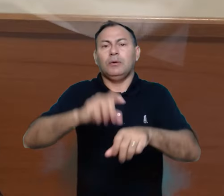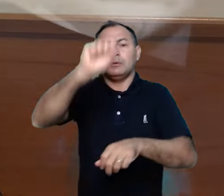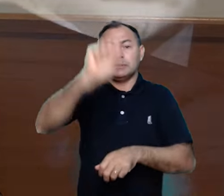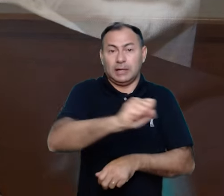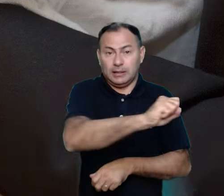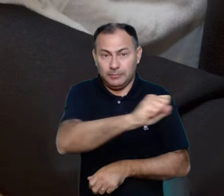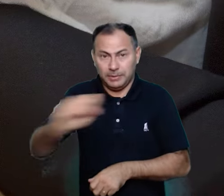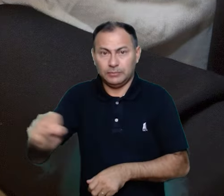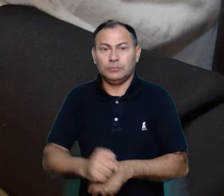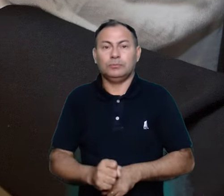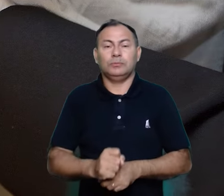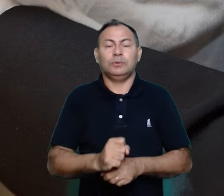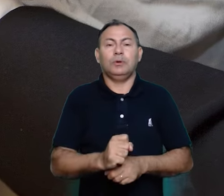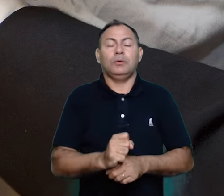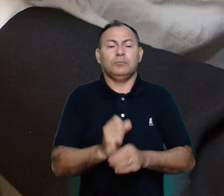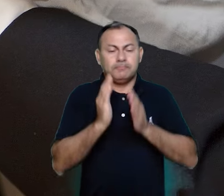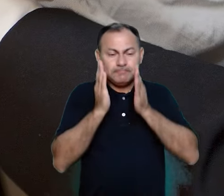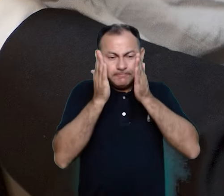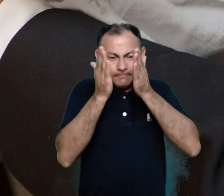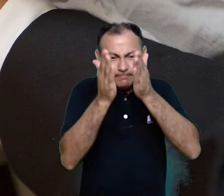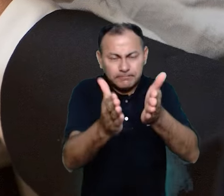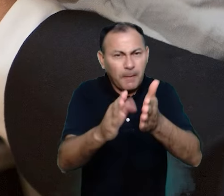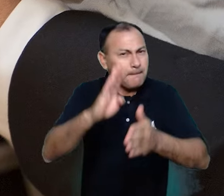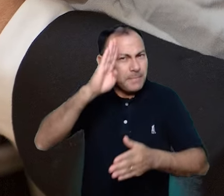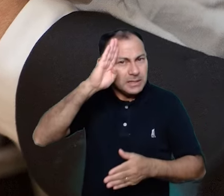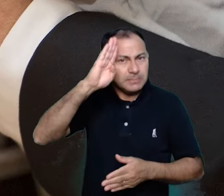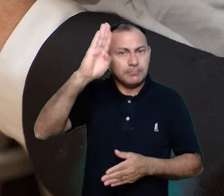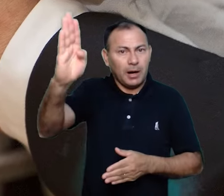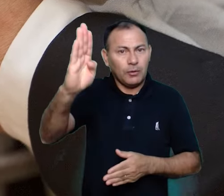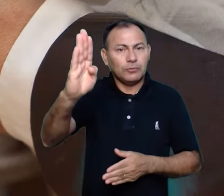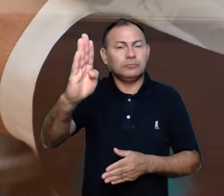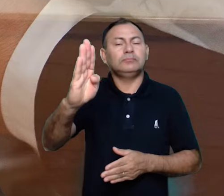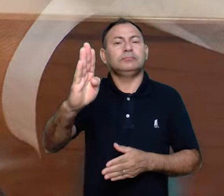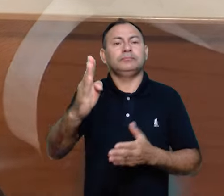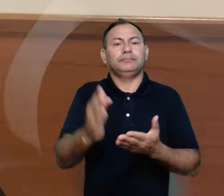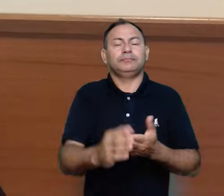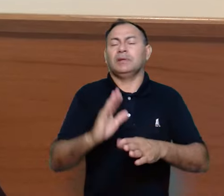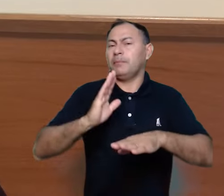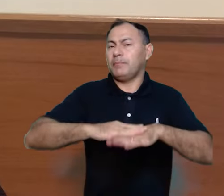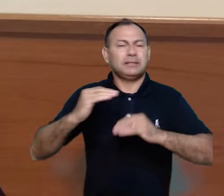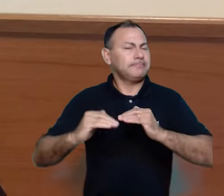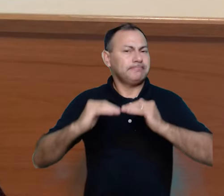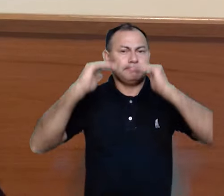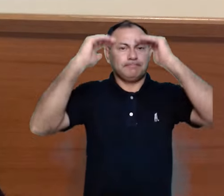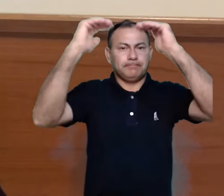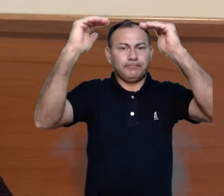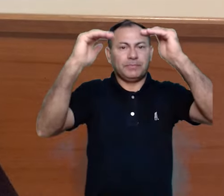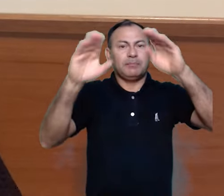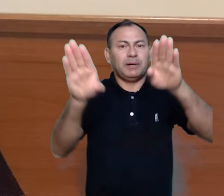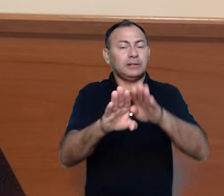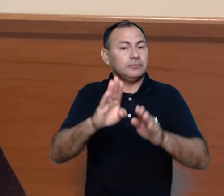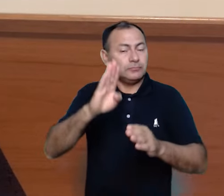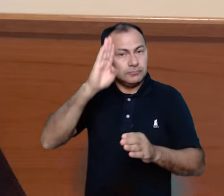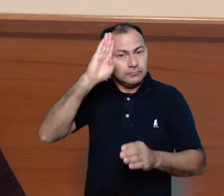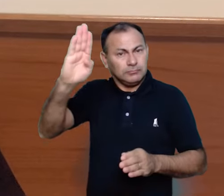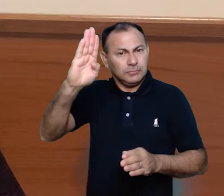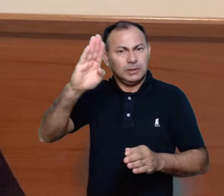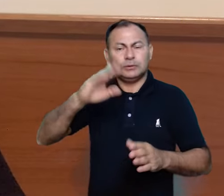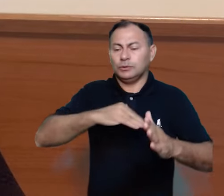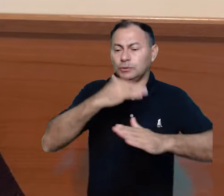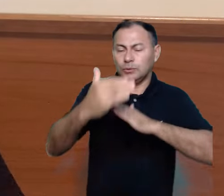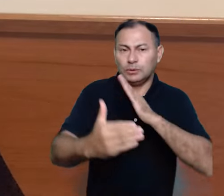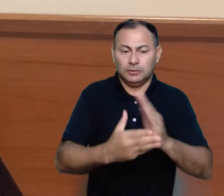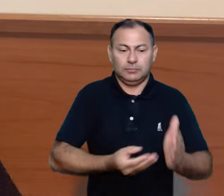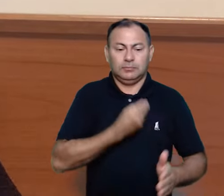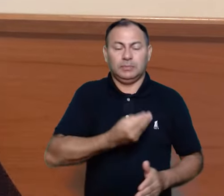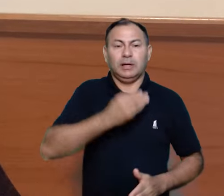sacramentos, cujo cume, ápice, ponto mais alto, mas também o fundamento de